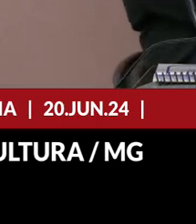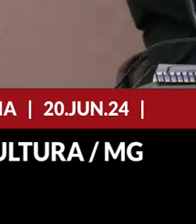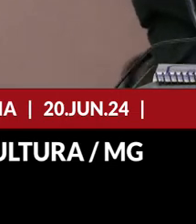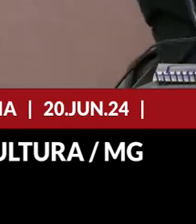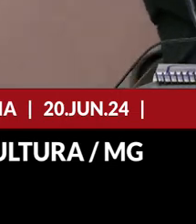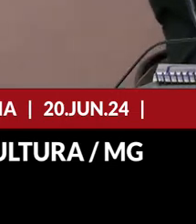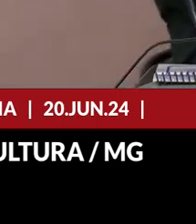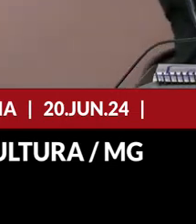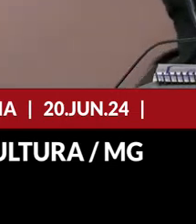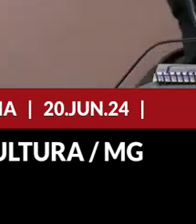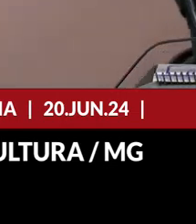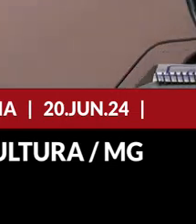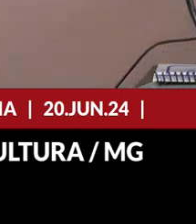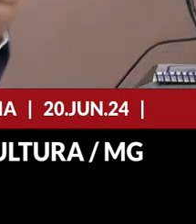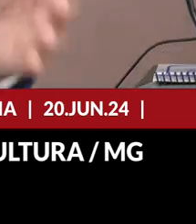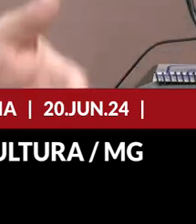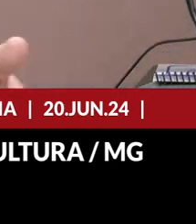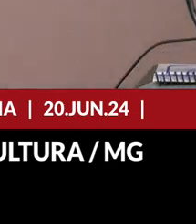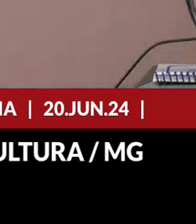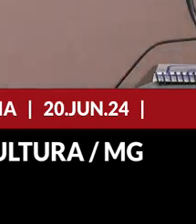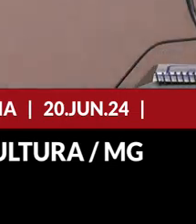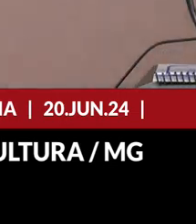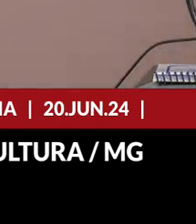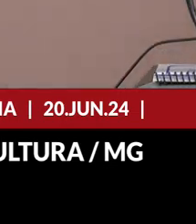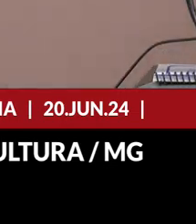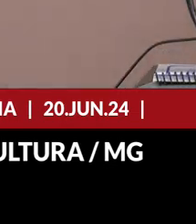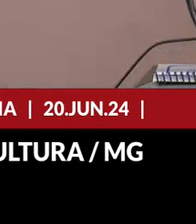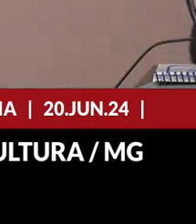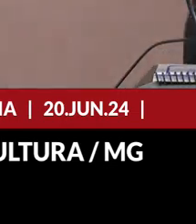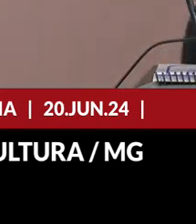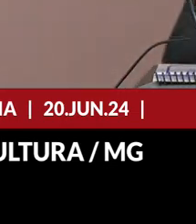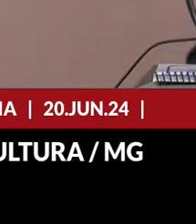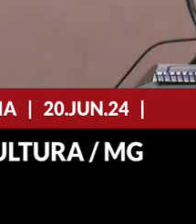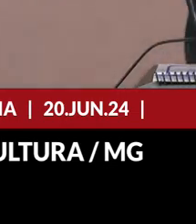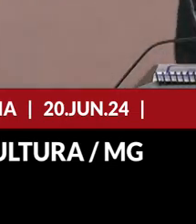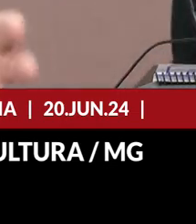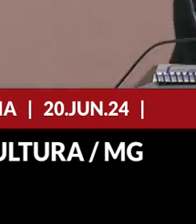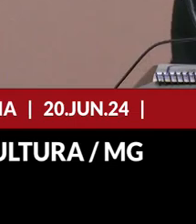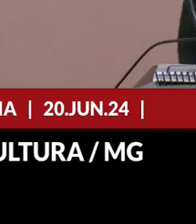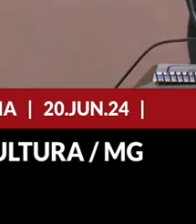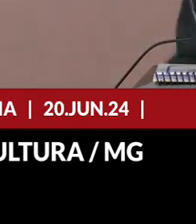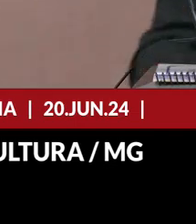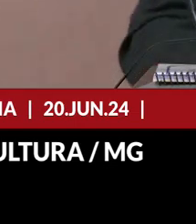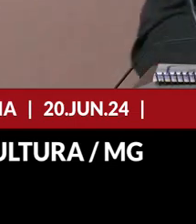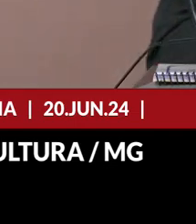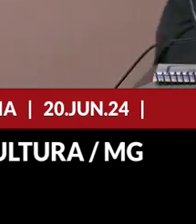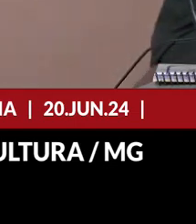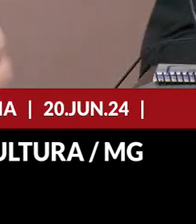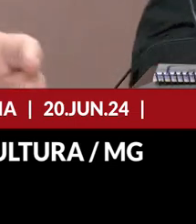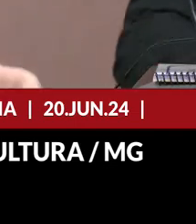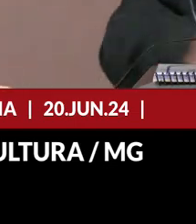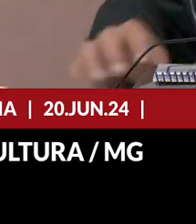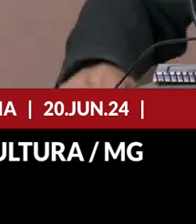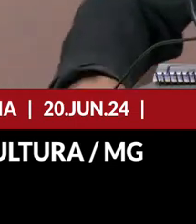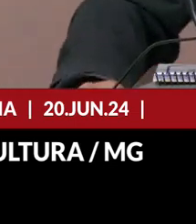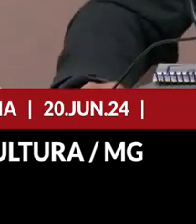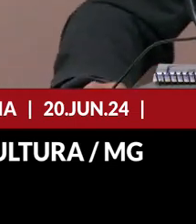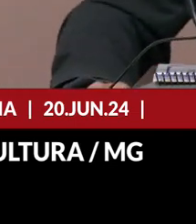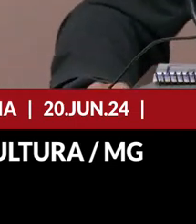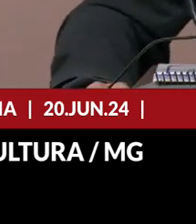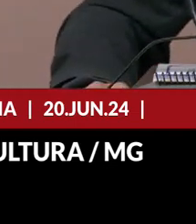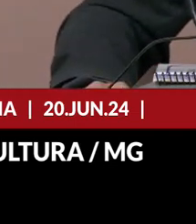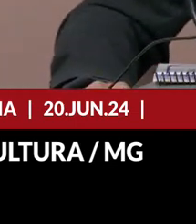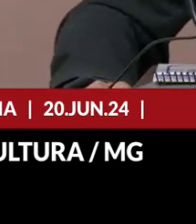agricultura então nós tivemos aqui um apoio dos deputados dentro dessa casa para aprovar vocês aprovaram aqui